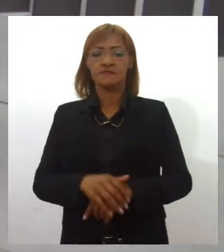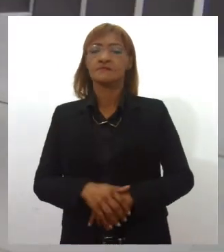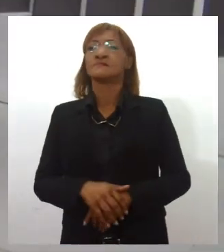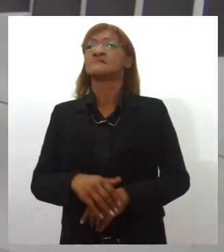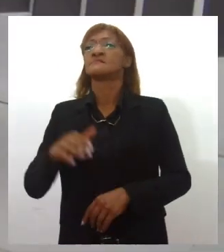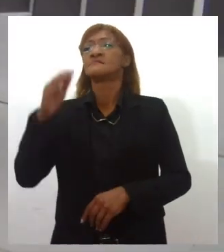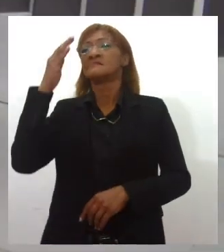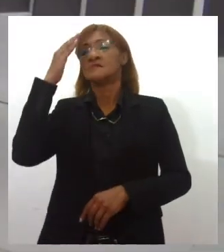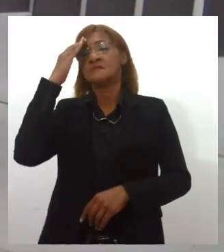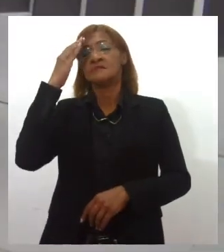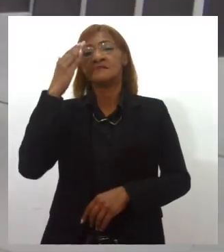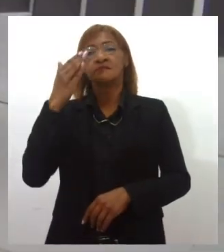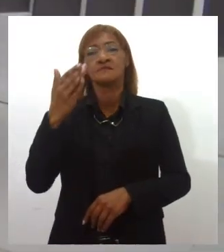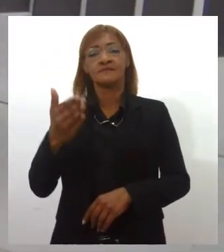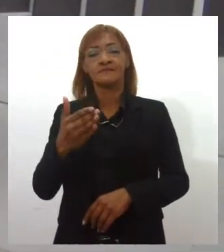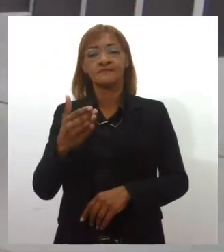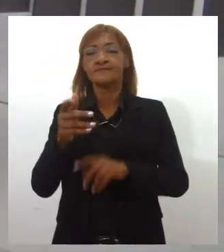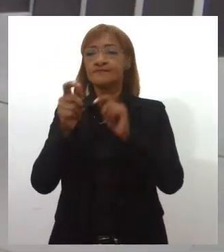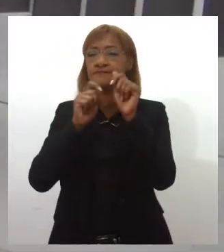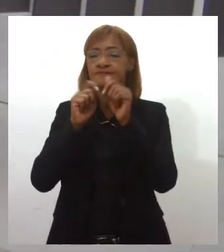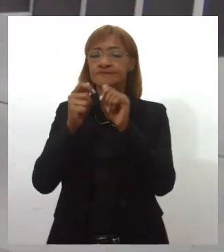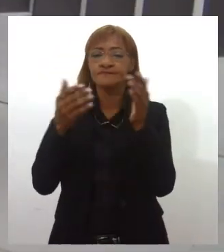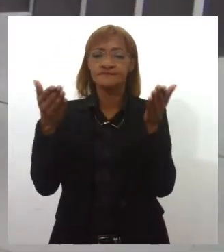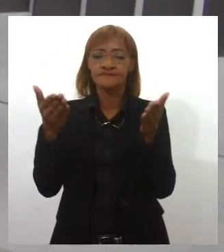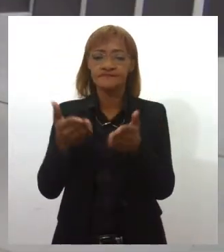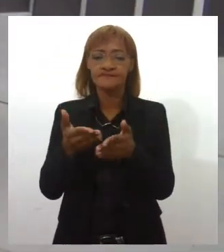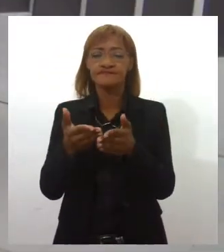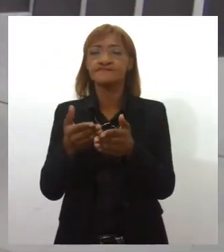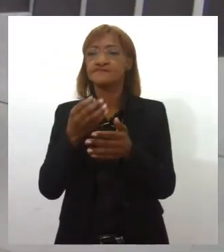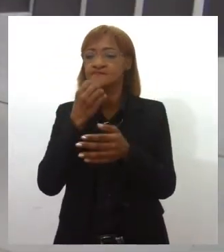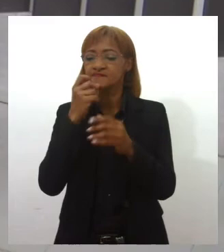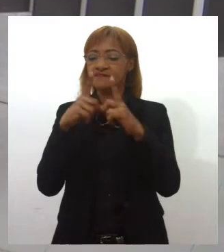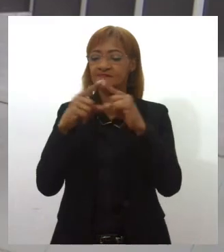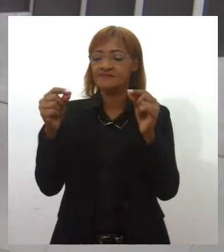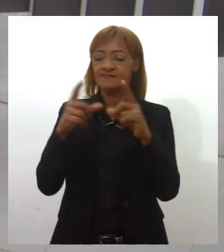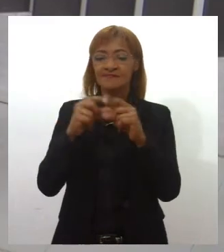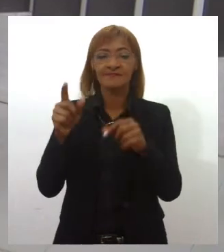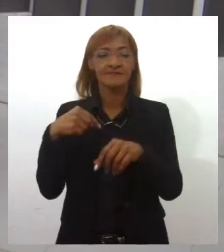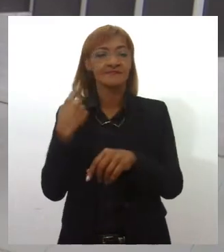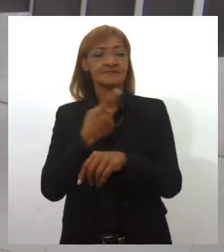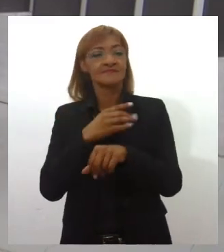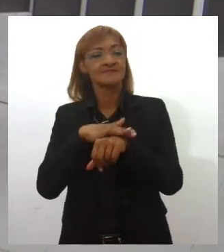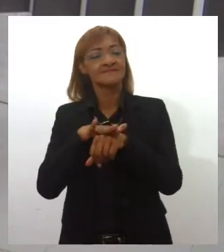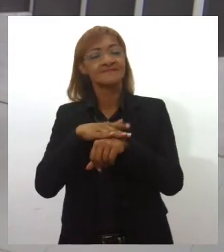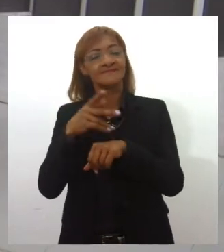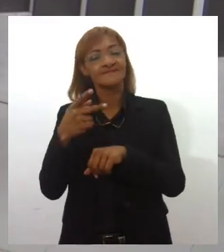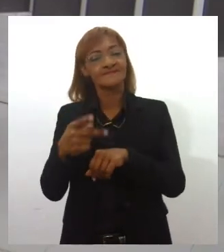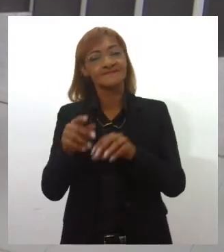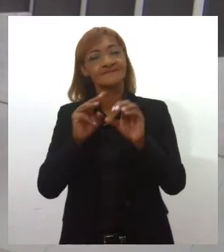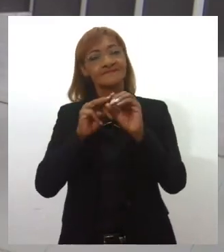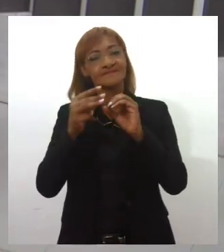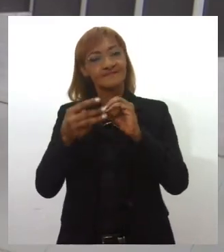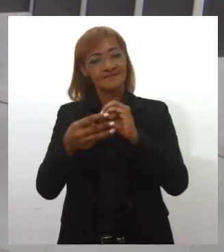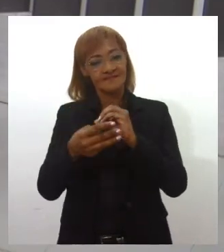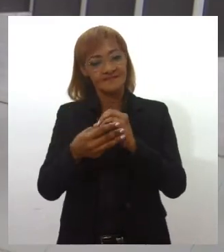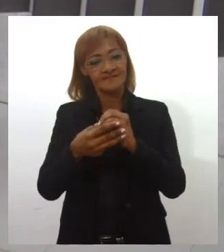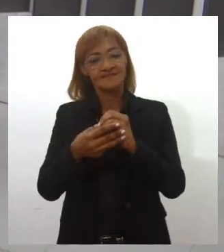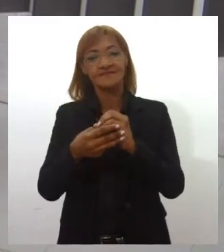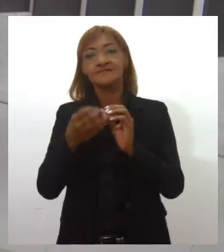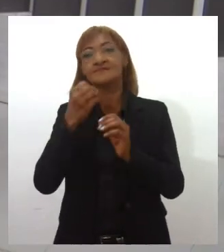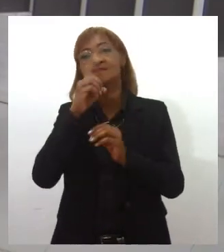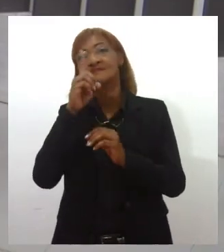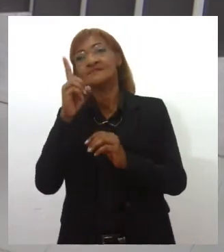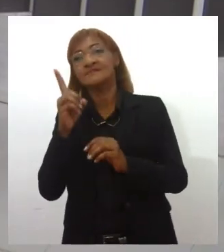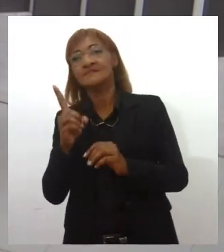obrigada pela sua participação em nosso jornal, por tirar esse tempinho aí de Brasília para conversar com a gente aqui no Jornal da Lese, primeira edição, tá? Tenha um bom